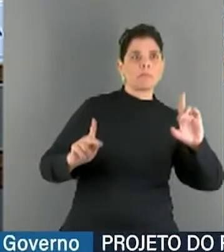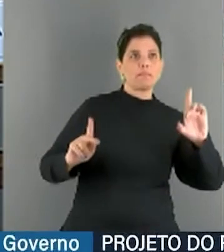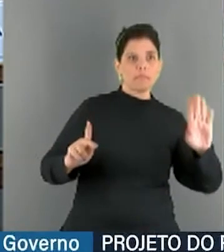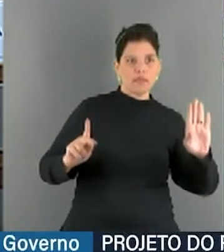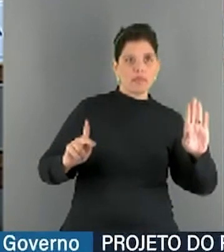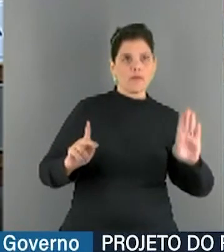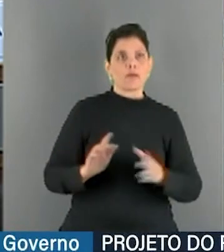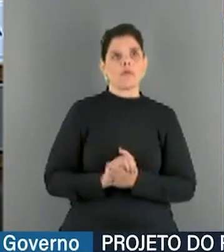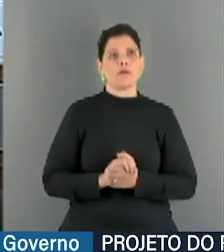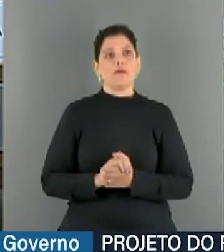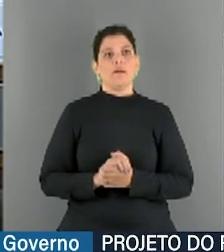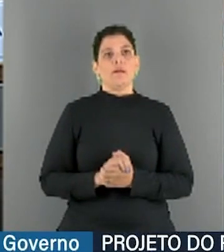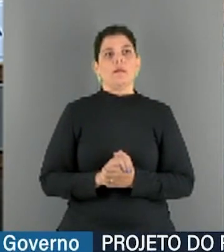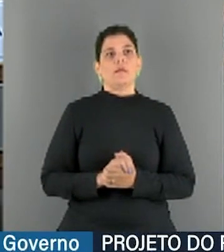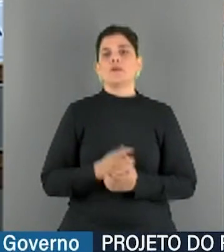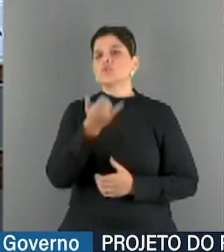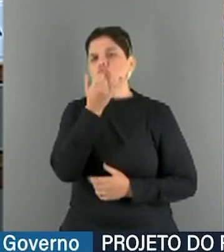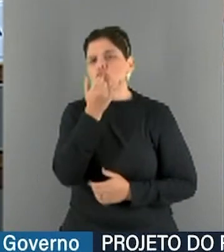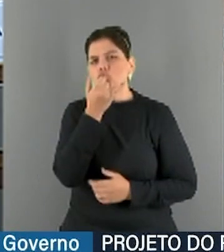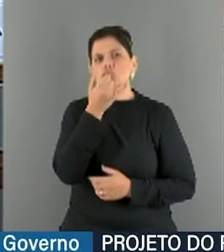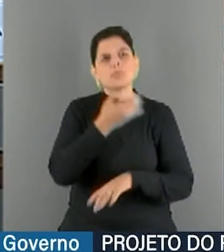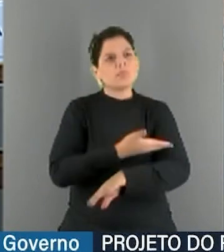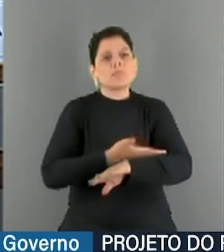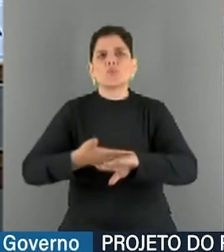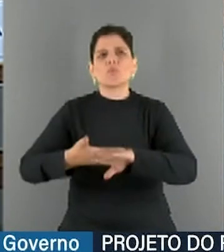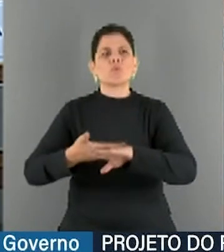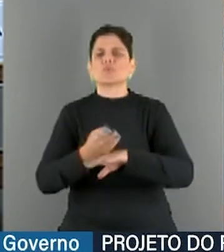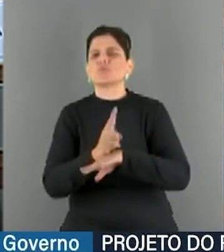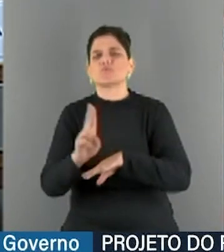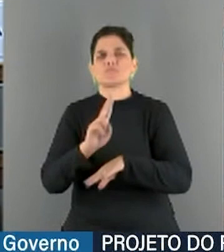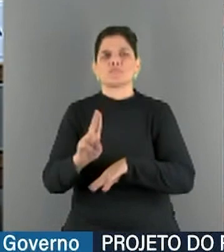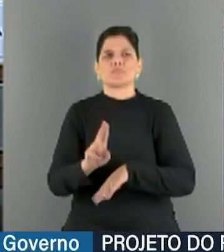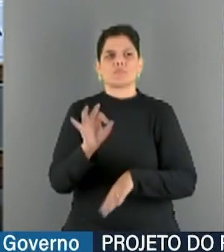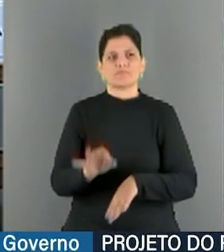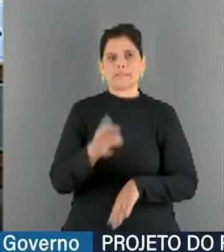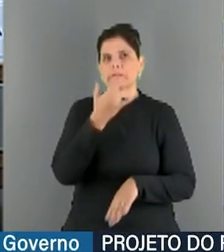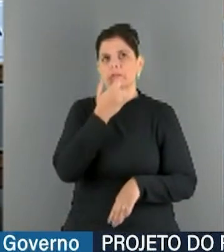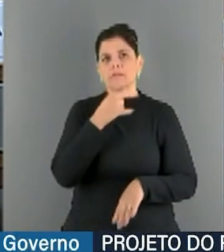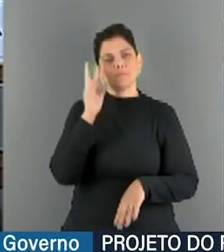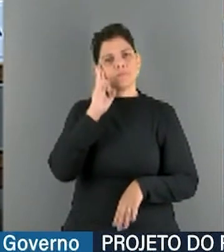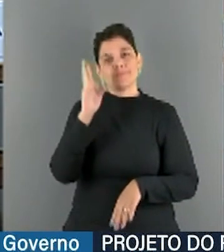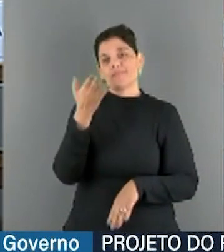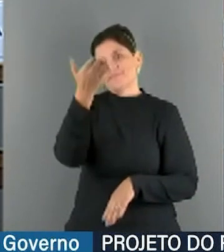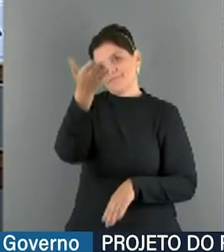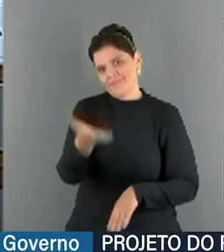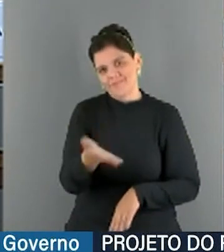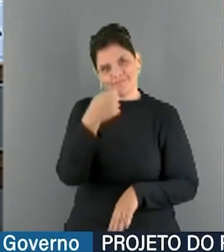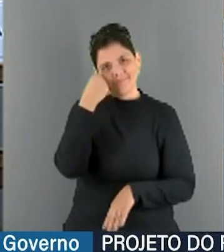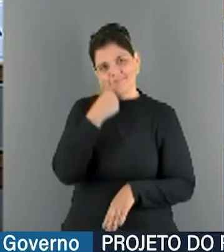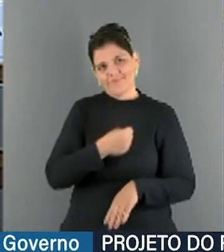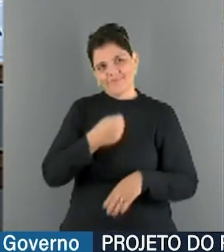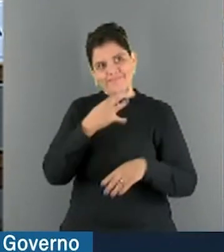Obrigado, senador. É que eu não estou acostumado com o senhor, porque o senhor é uma...